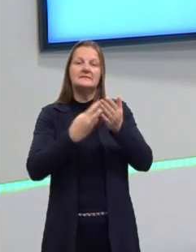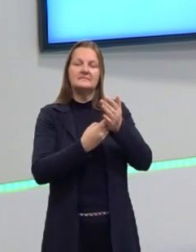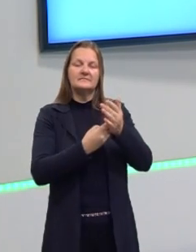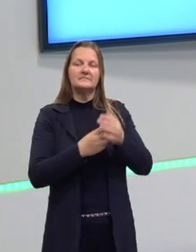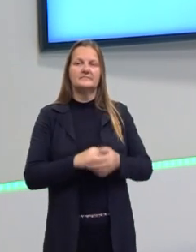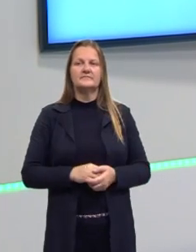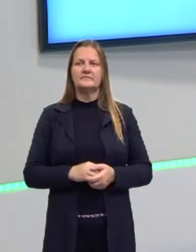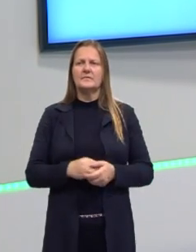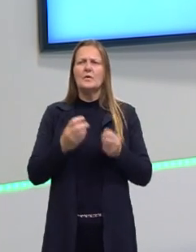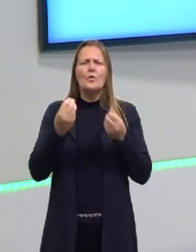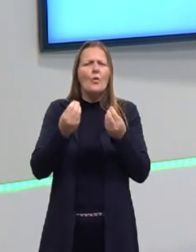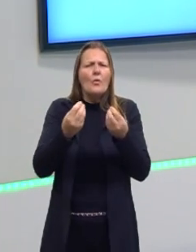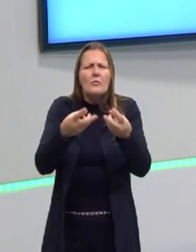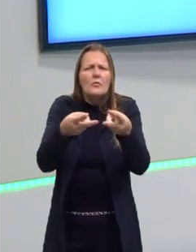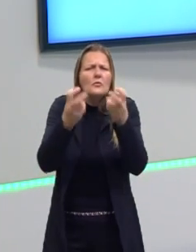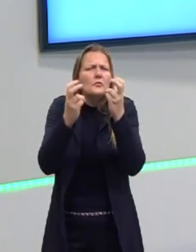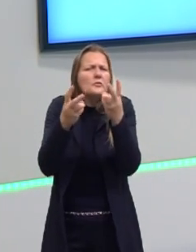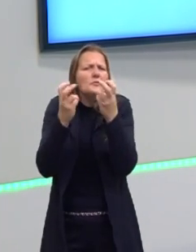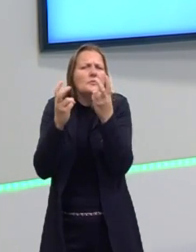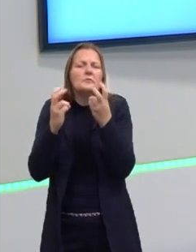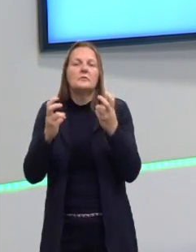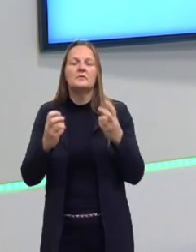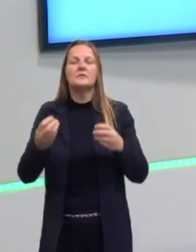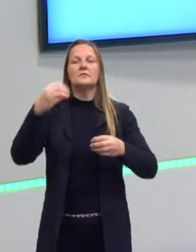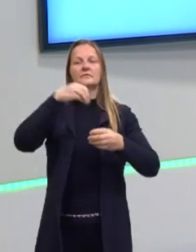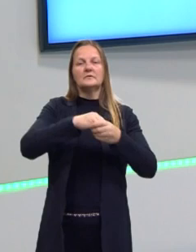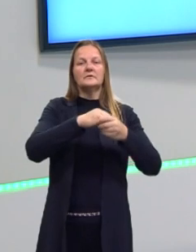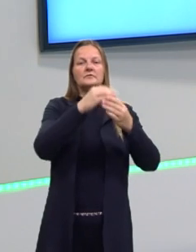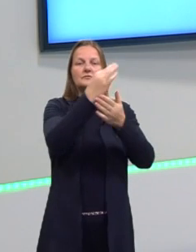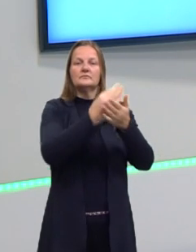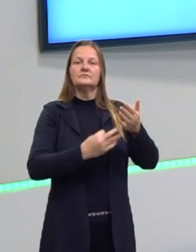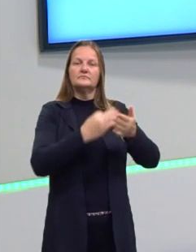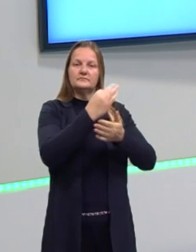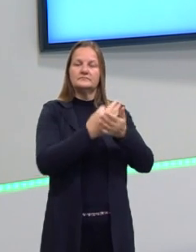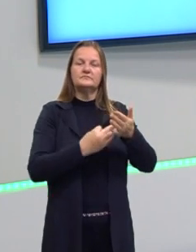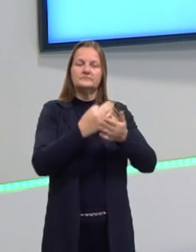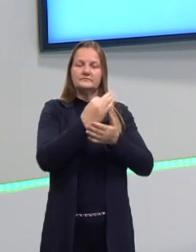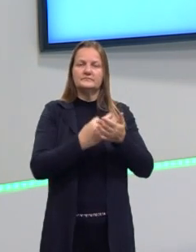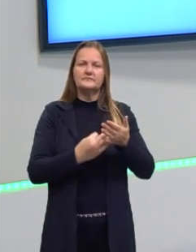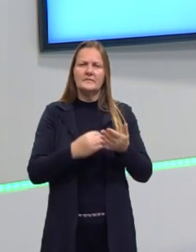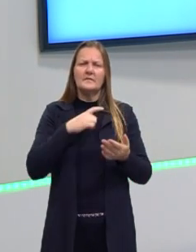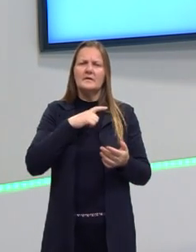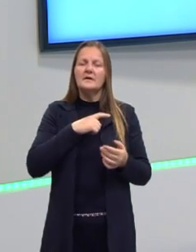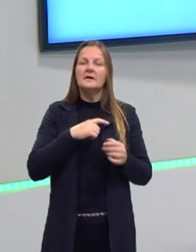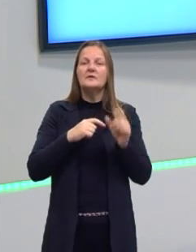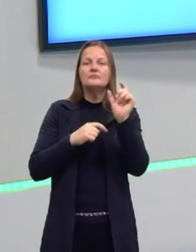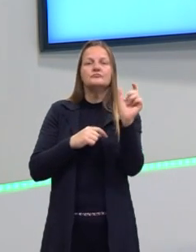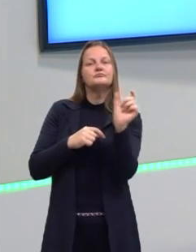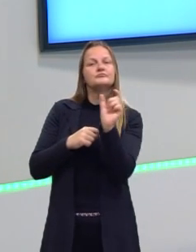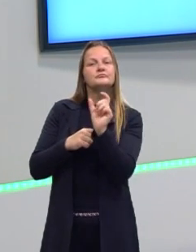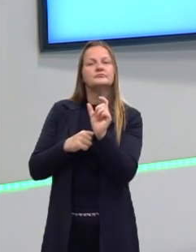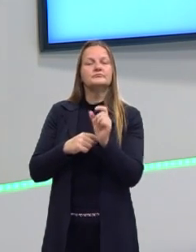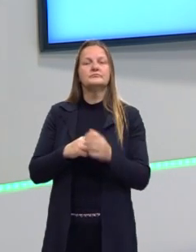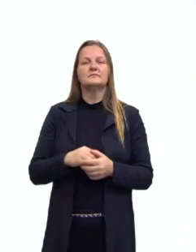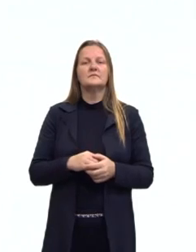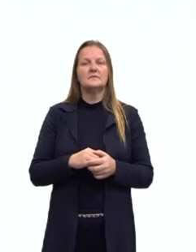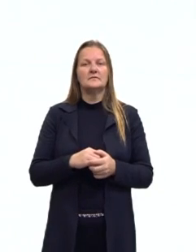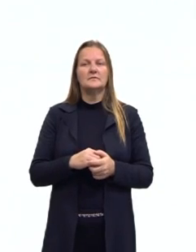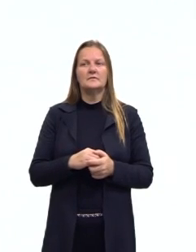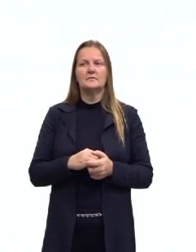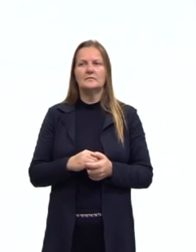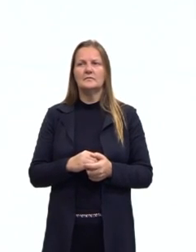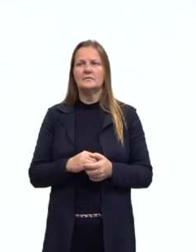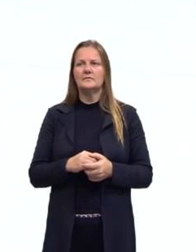Como então reconhecemos esses adjetivos dentro dos textos? Eles têm terminações. Claro, não